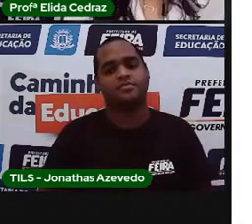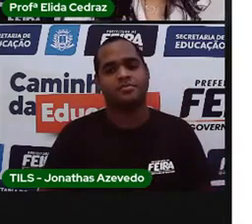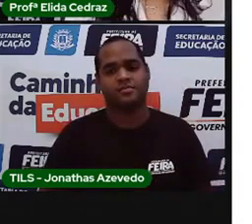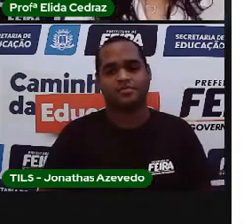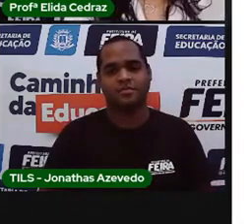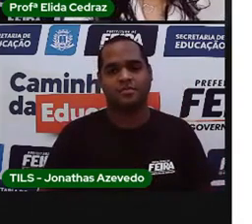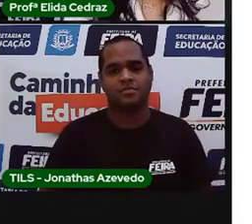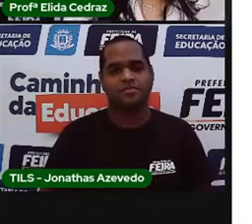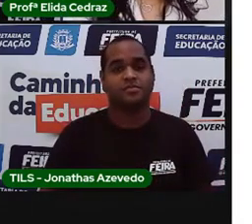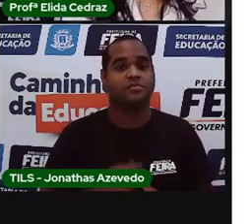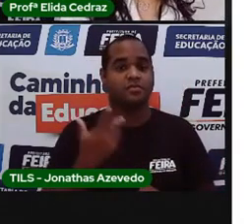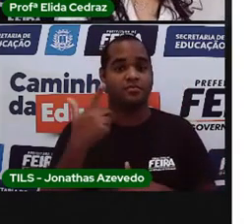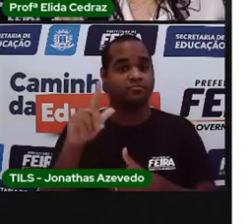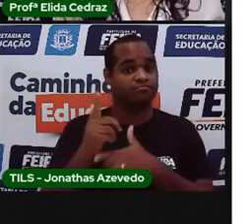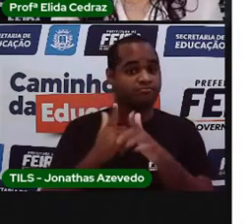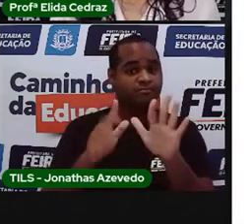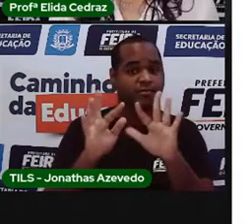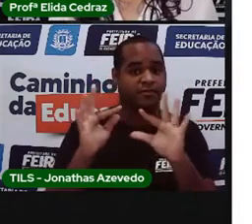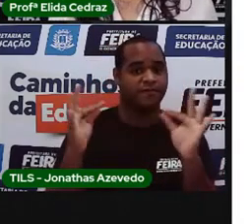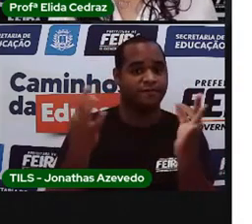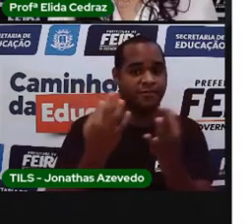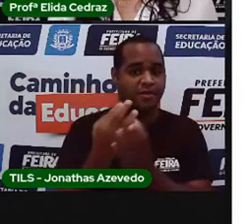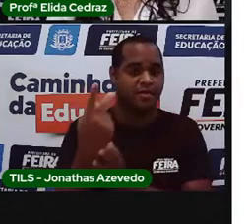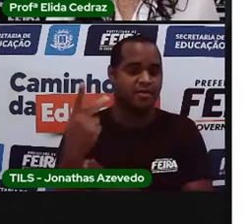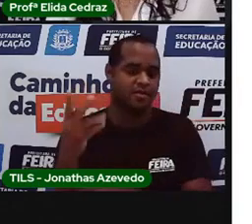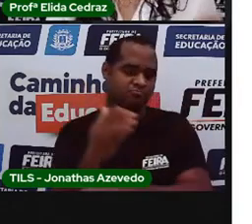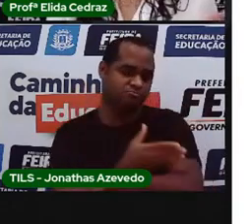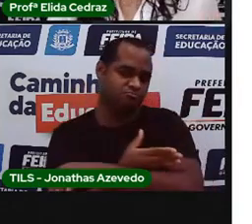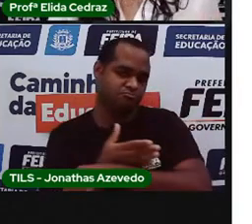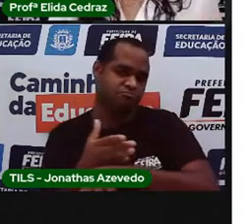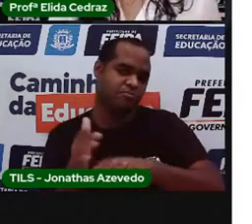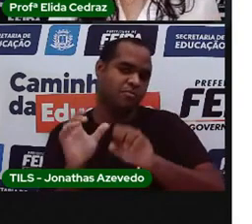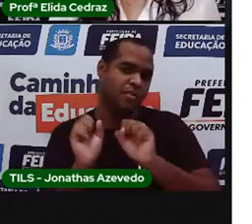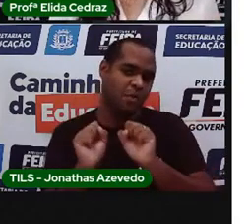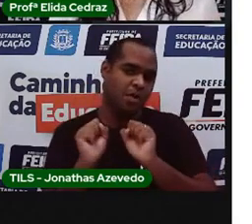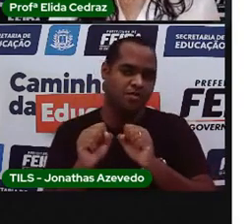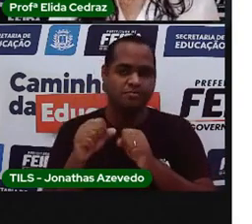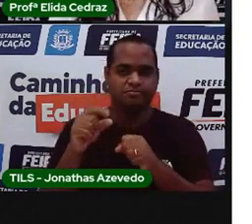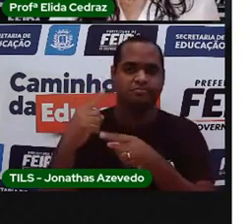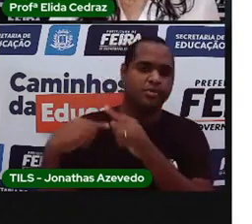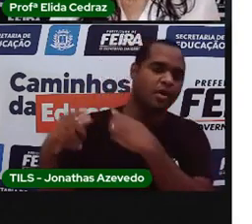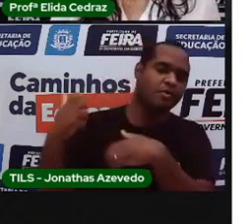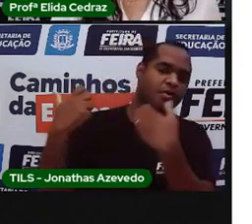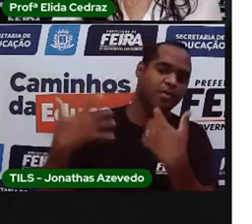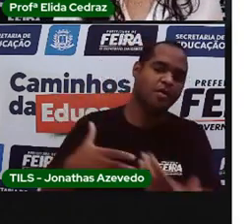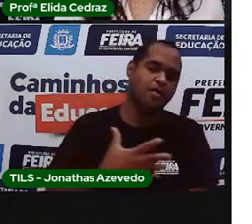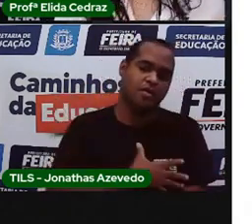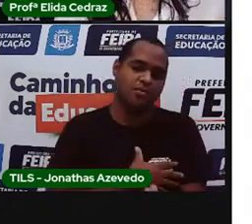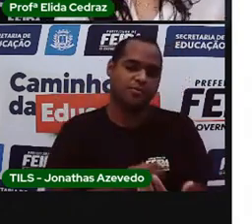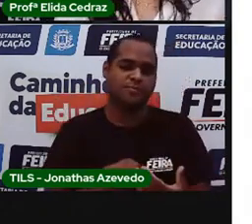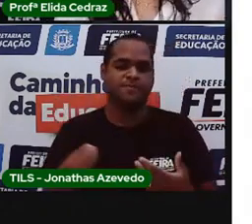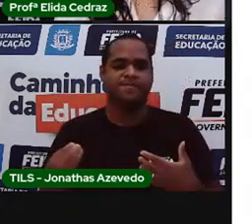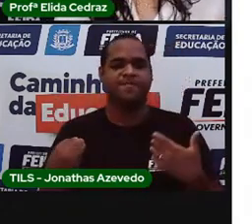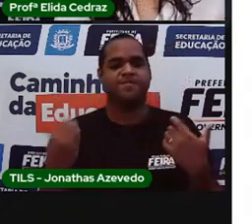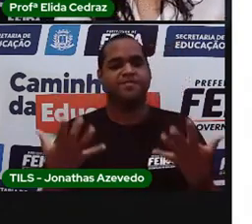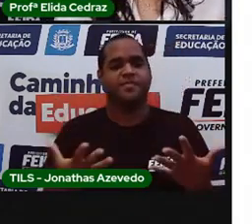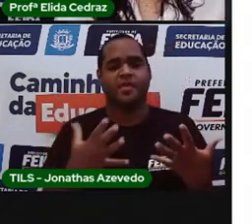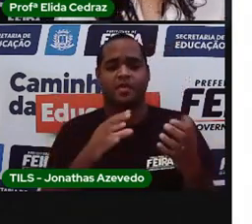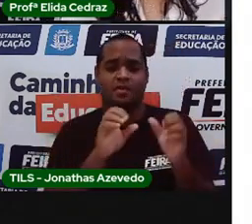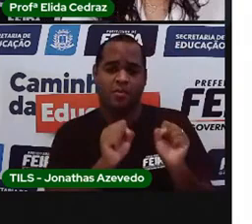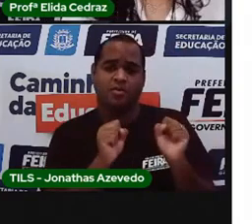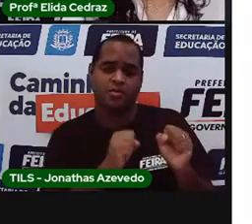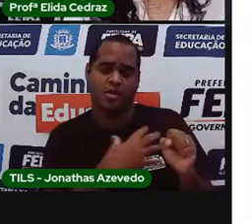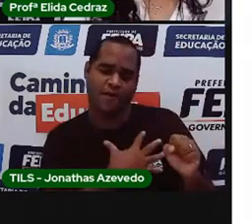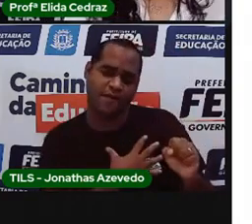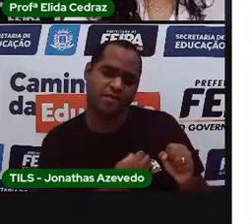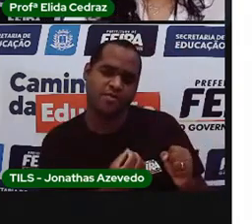Algumas famílias têm o costume de guardar recordações dos filhos. Tem família que